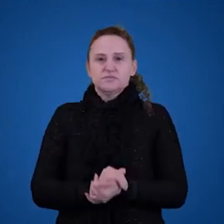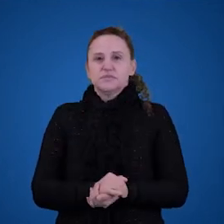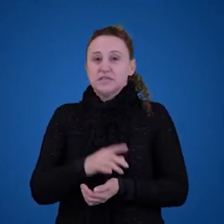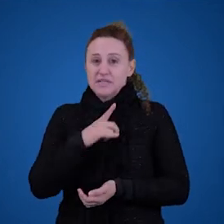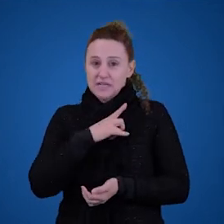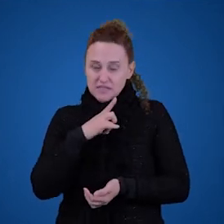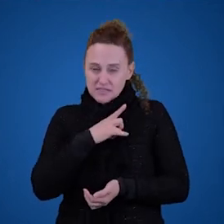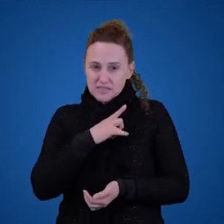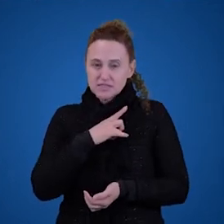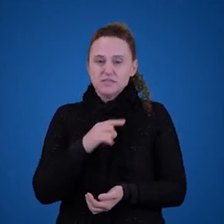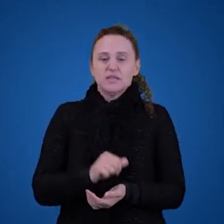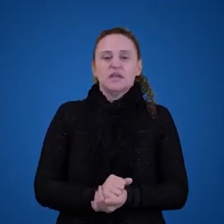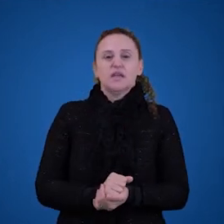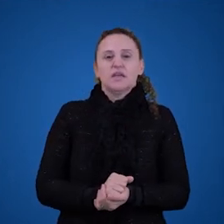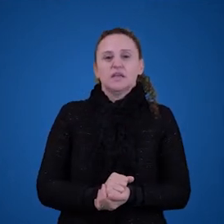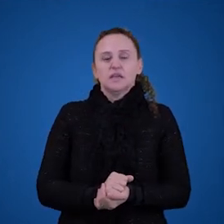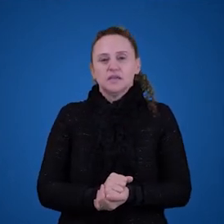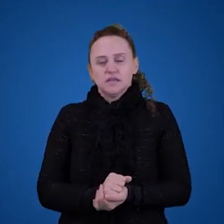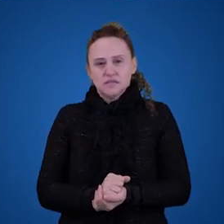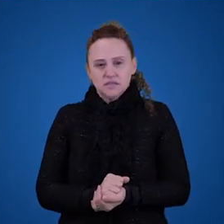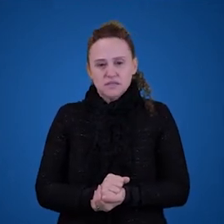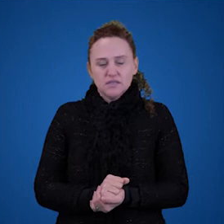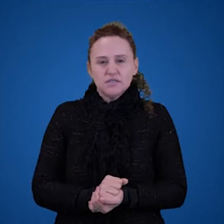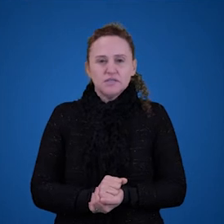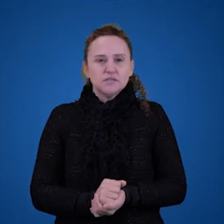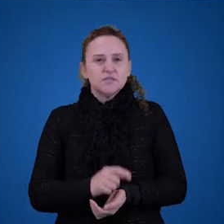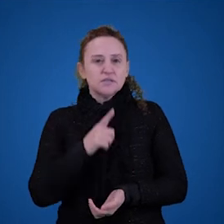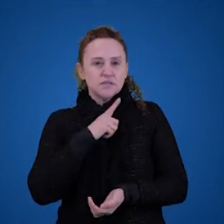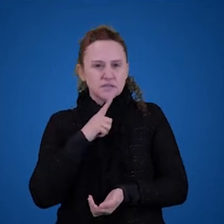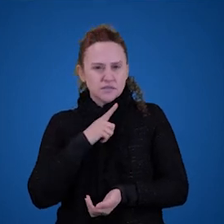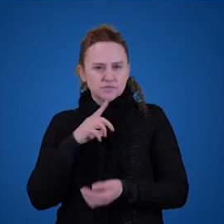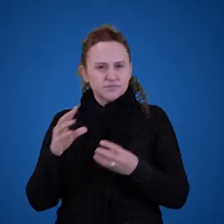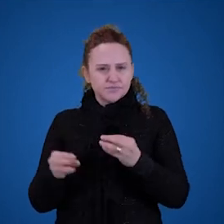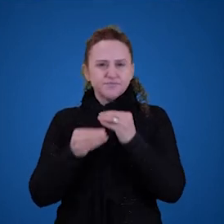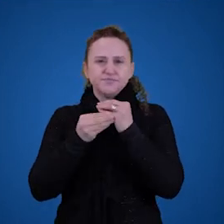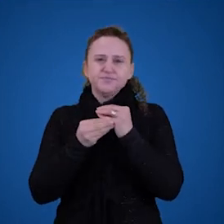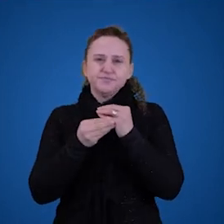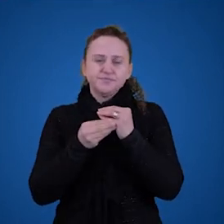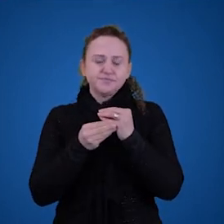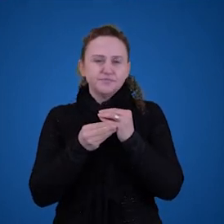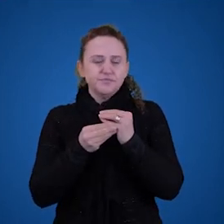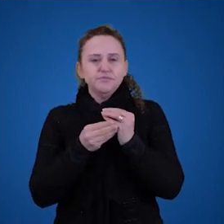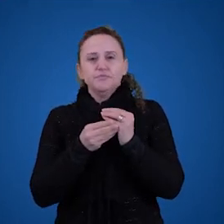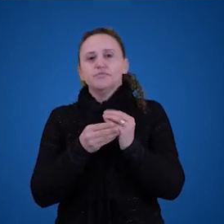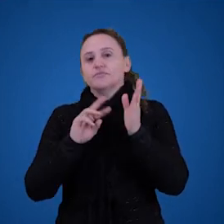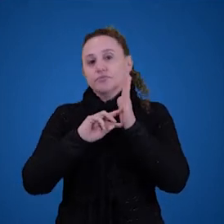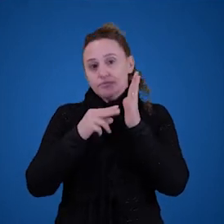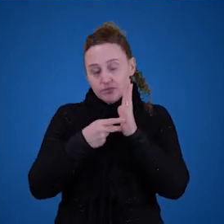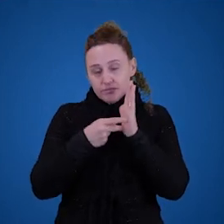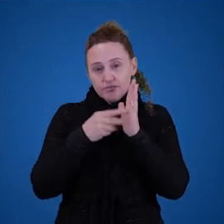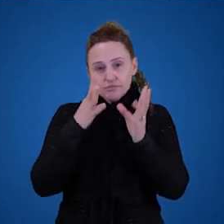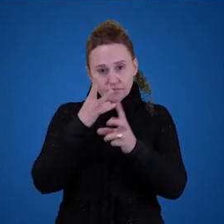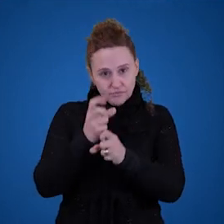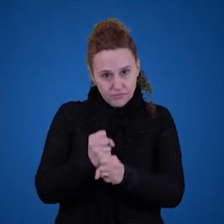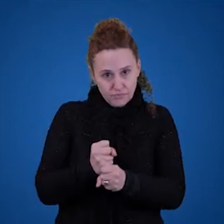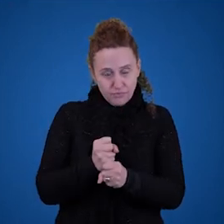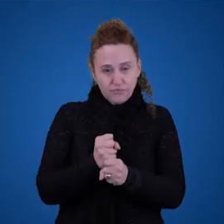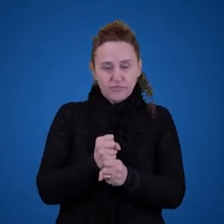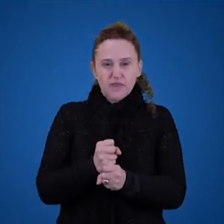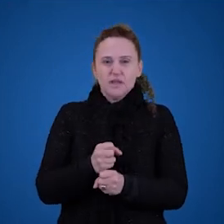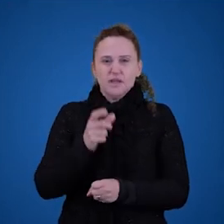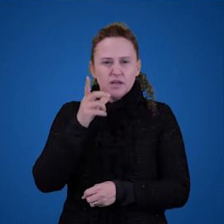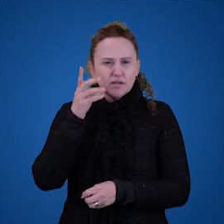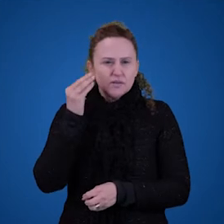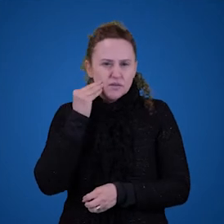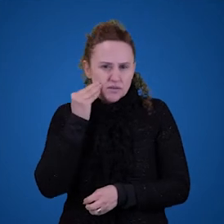significado, e introduzir o objeto numa frase contribui para o significado total dessa frase. Então, a gente recortou